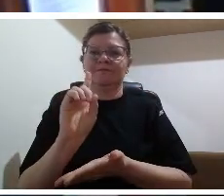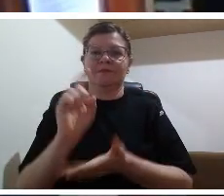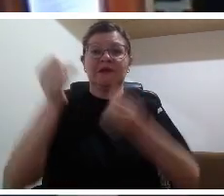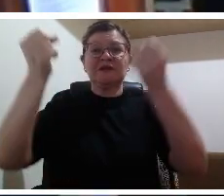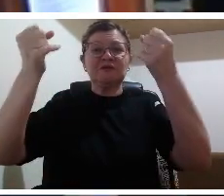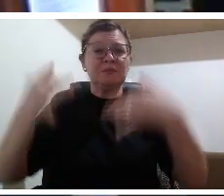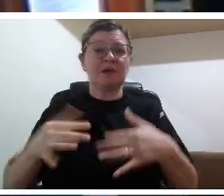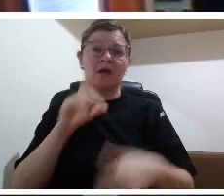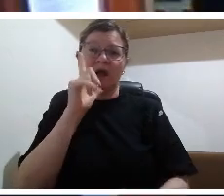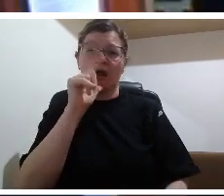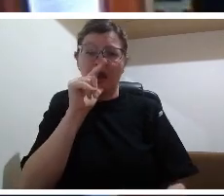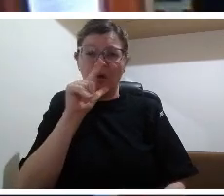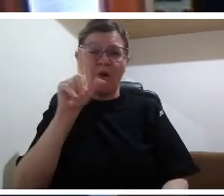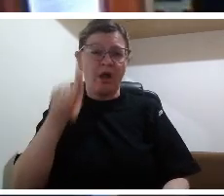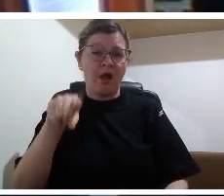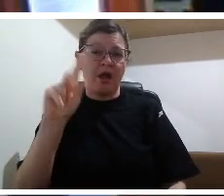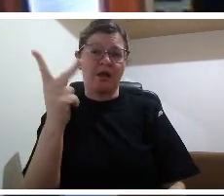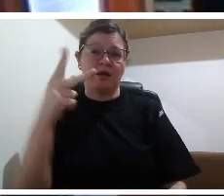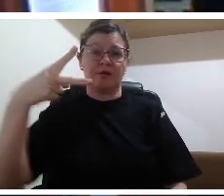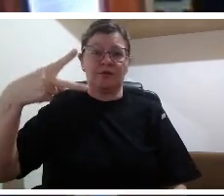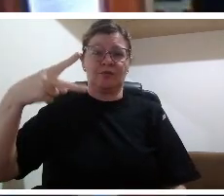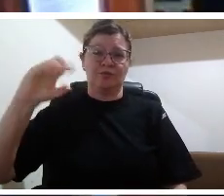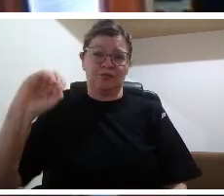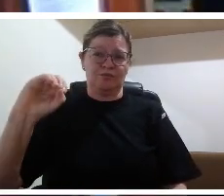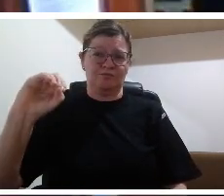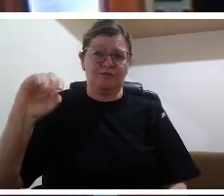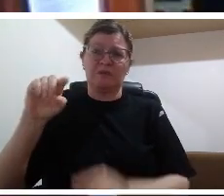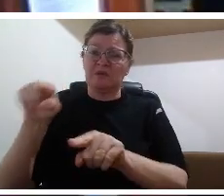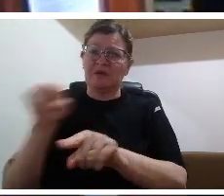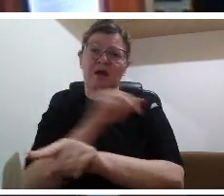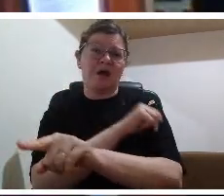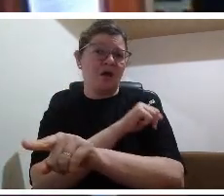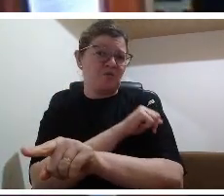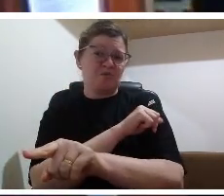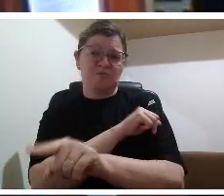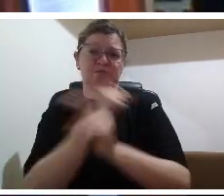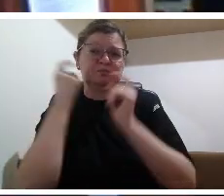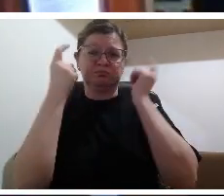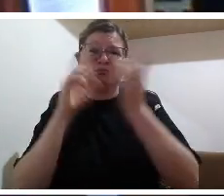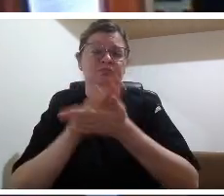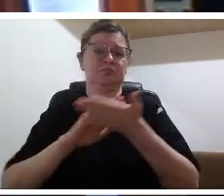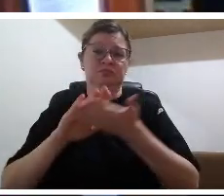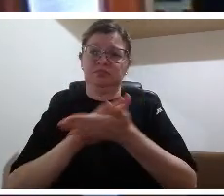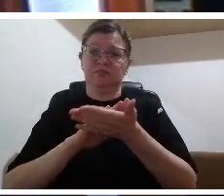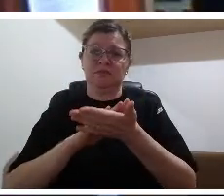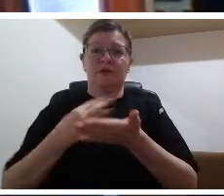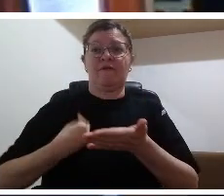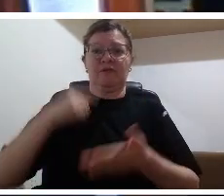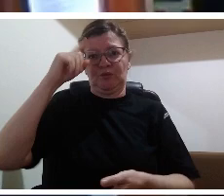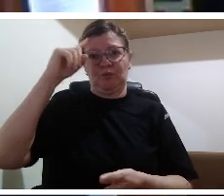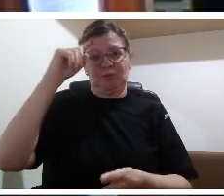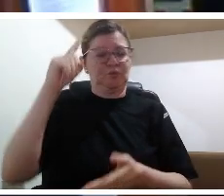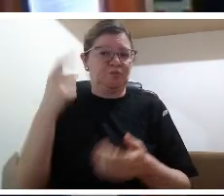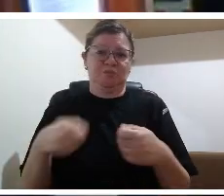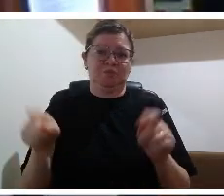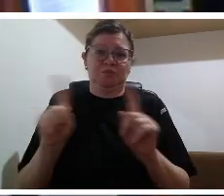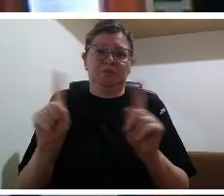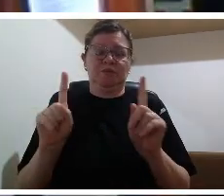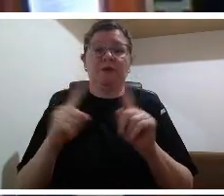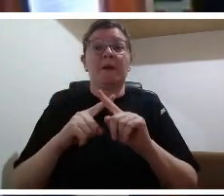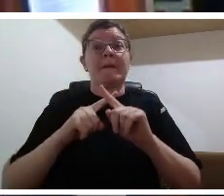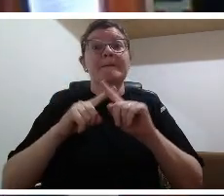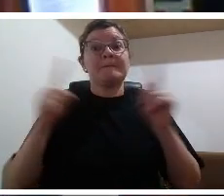interessa conhecer isto sim por quê? porque faz parte do conhecimento necessário para o mundo de hoje ter o domínio